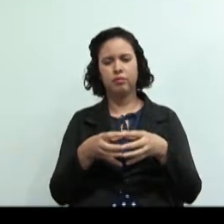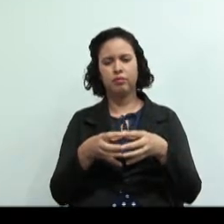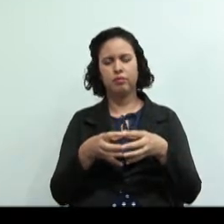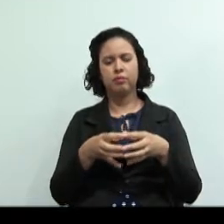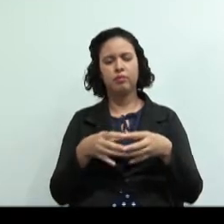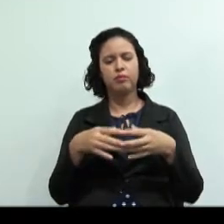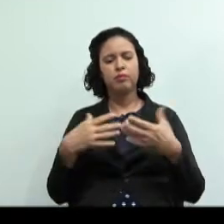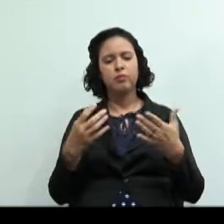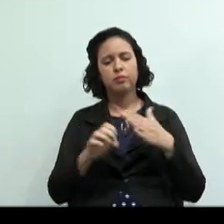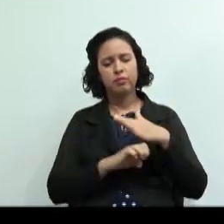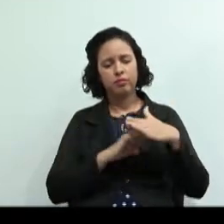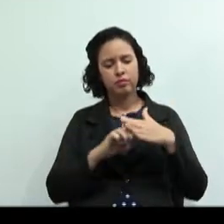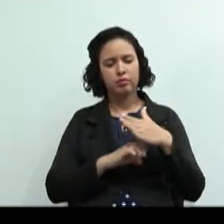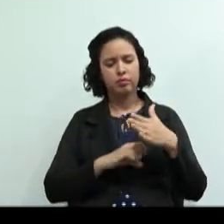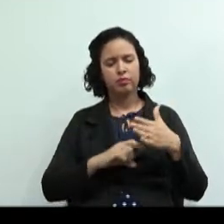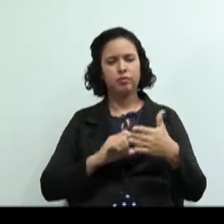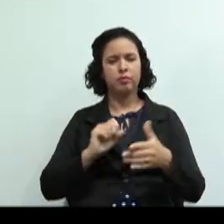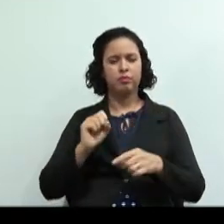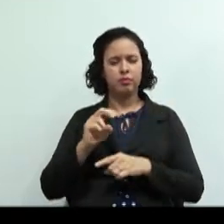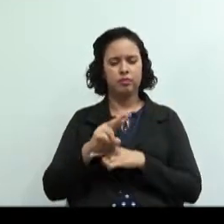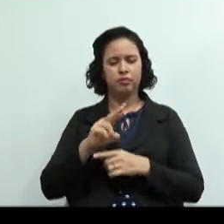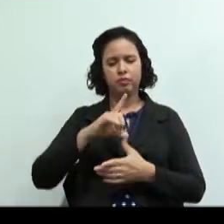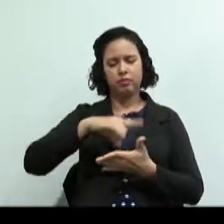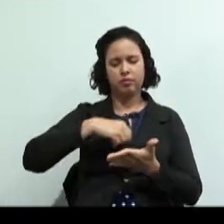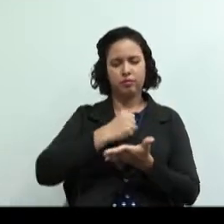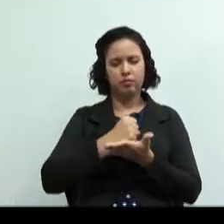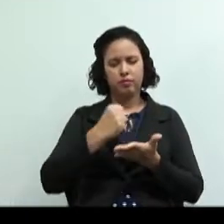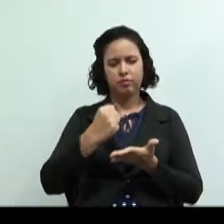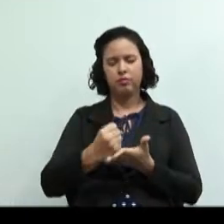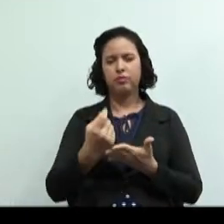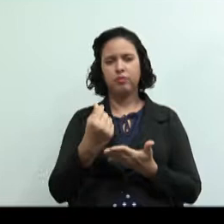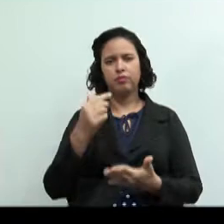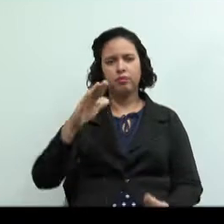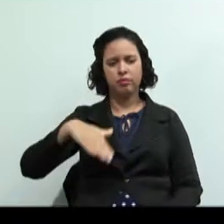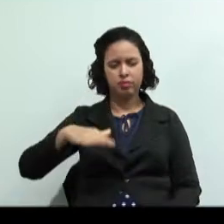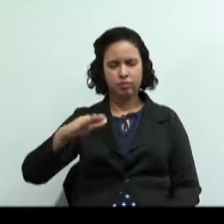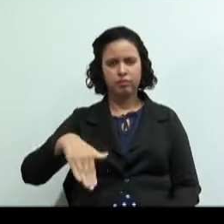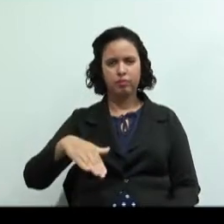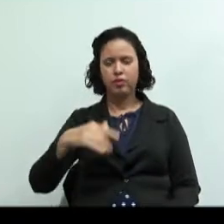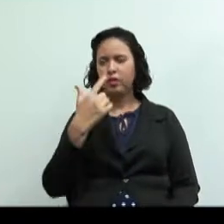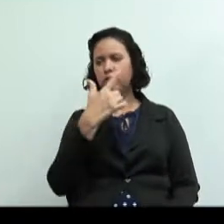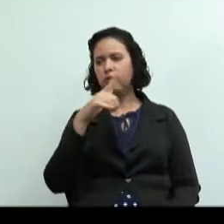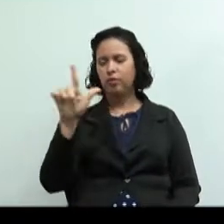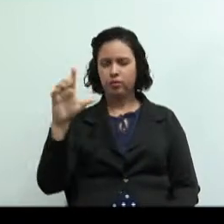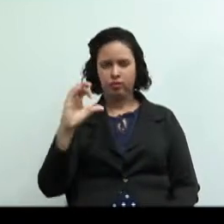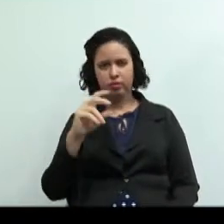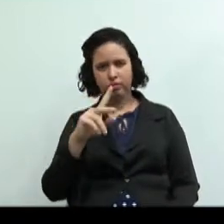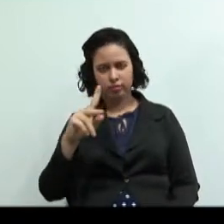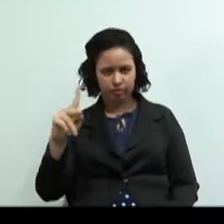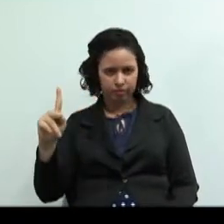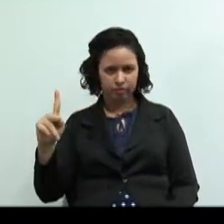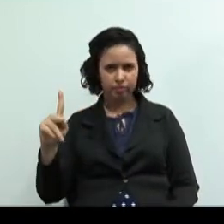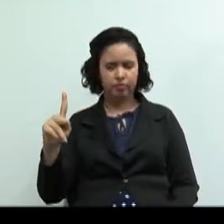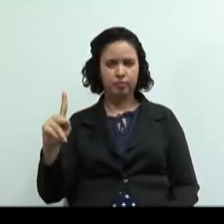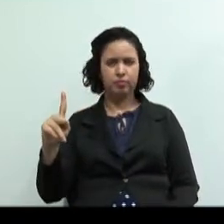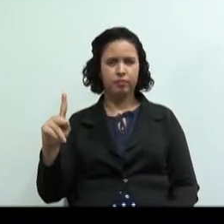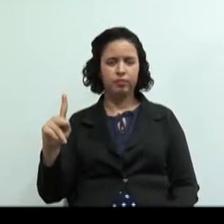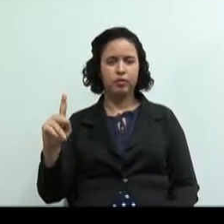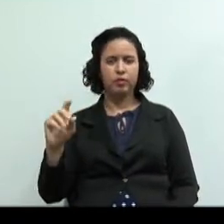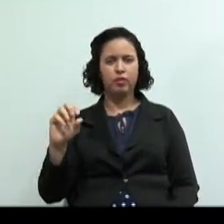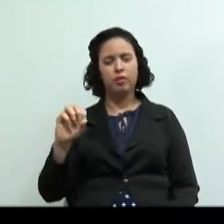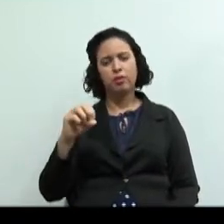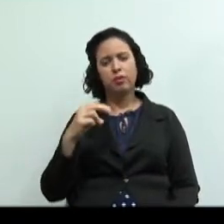empresa contratante fica mais fácil e barato contratar uma firma ou seja a cooperativa do que